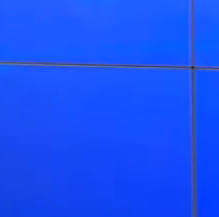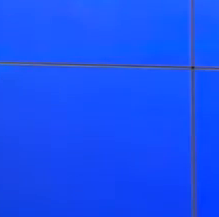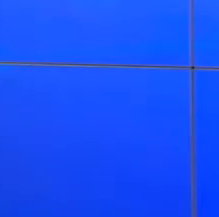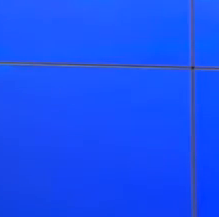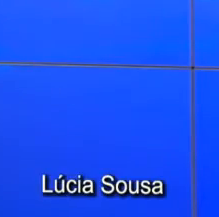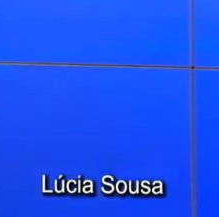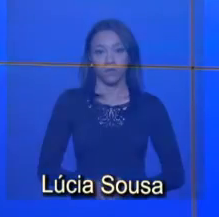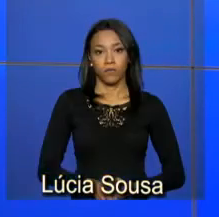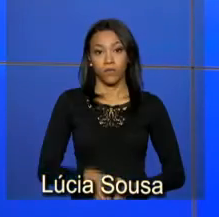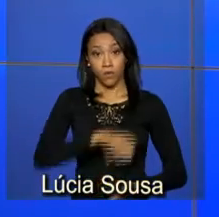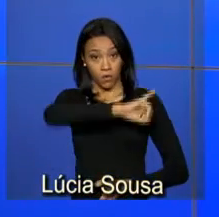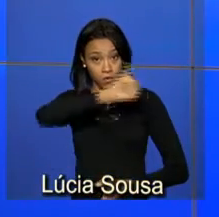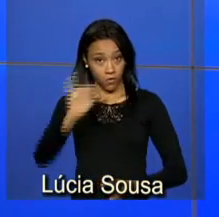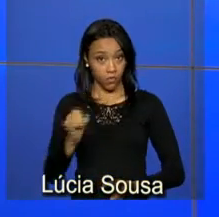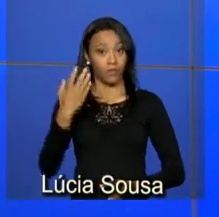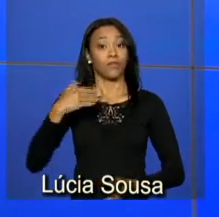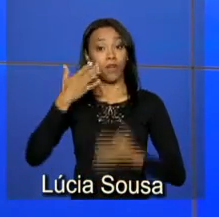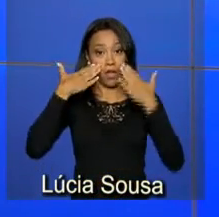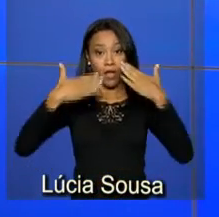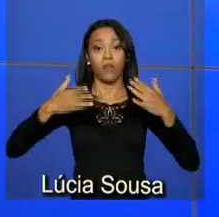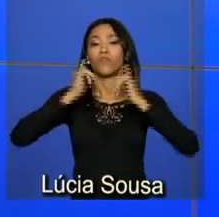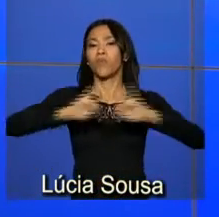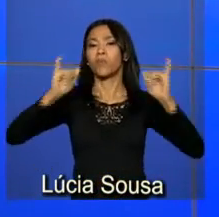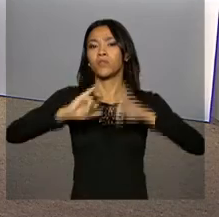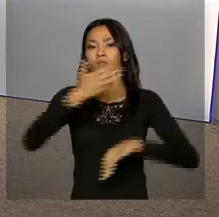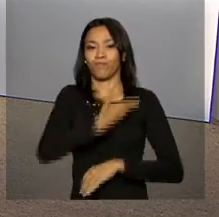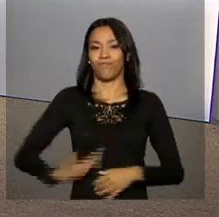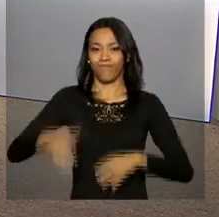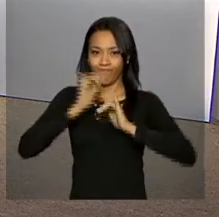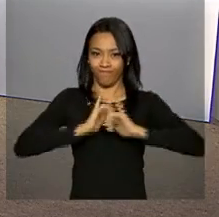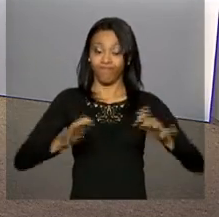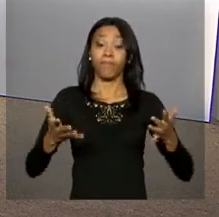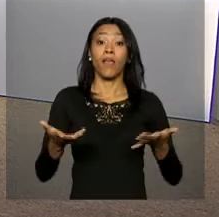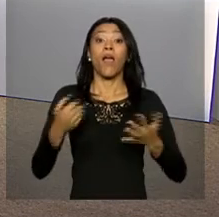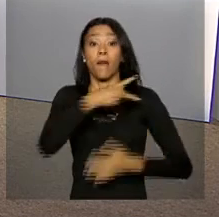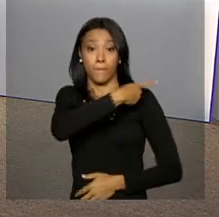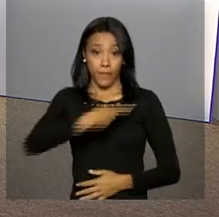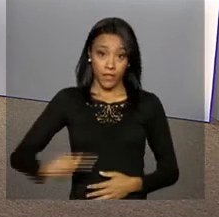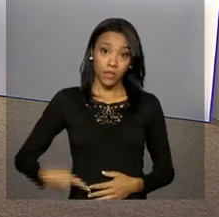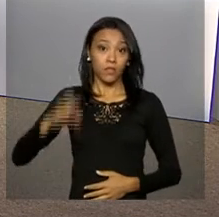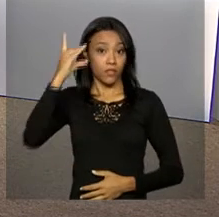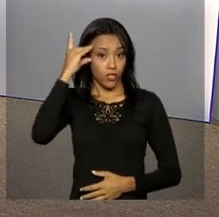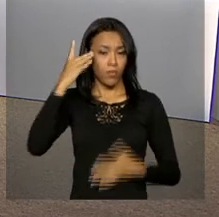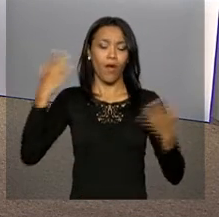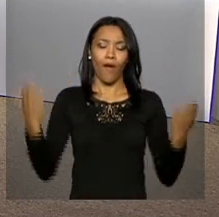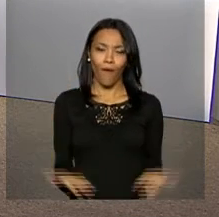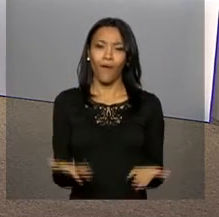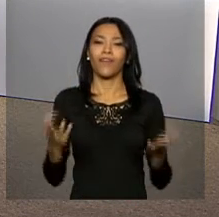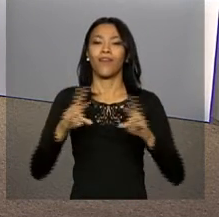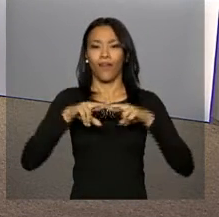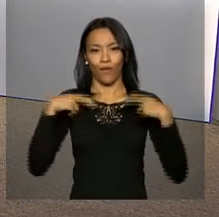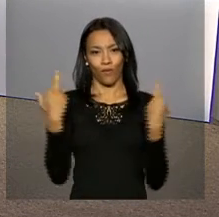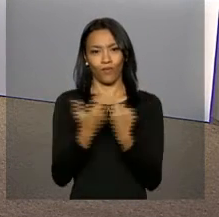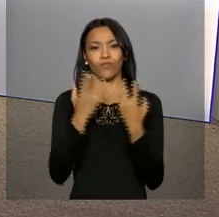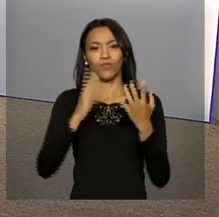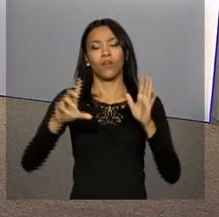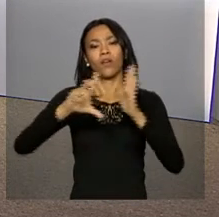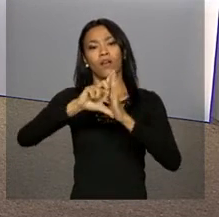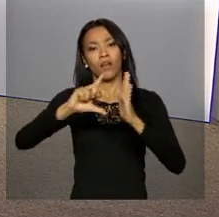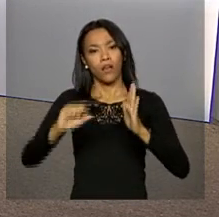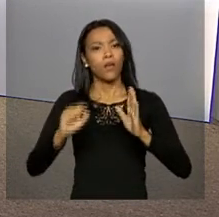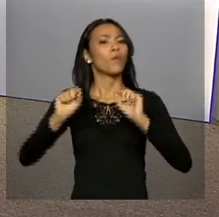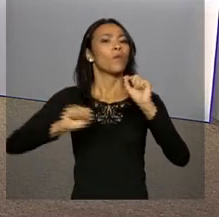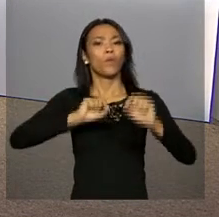Olá, estamos no ar com as notícias do governo federal. A presidenta Dilma Rousseff está reunida neste momento no Palácio do Planalto com o